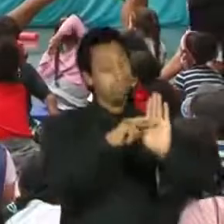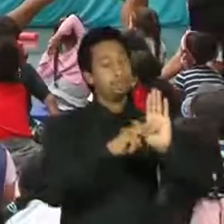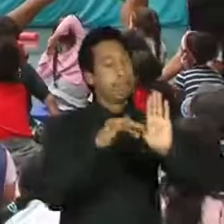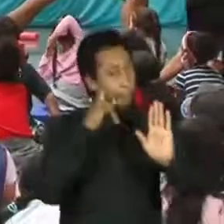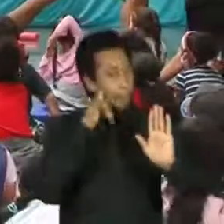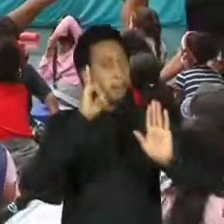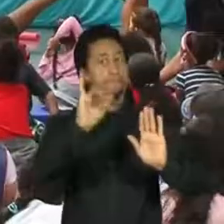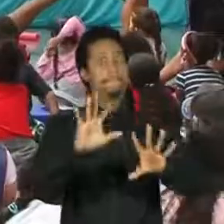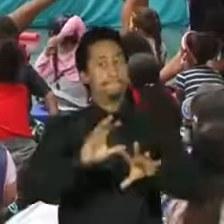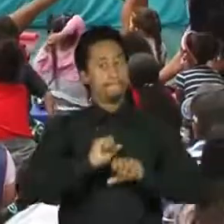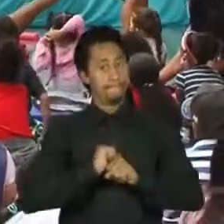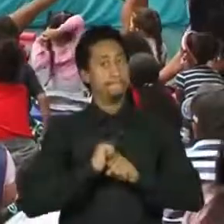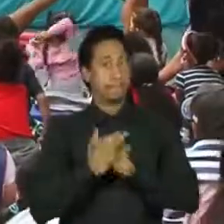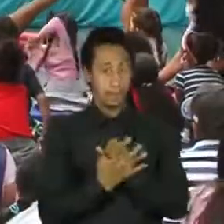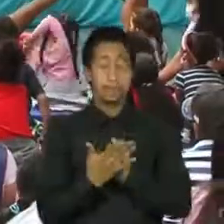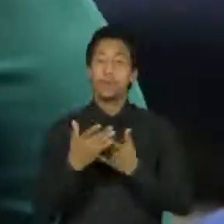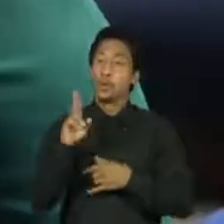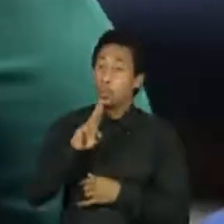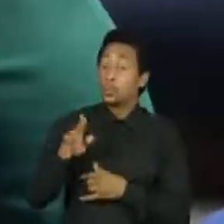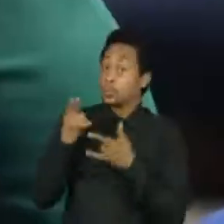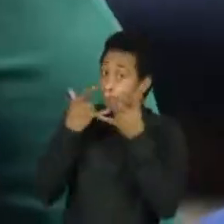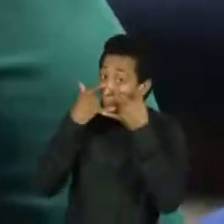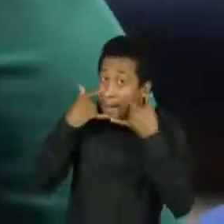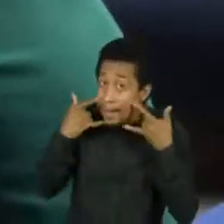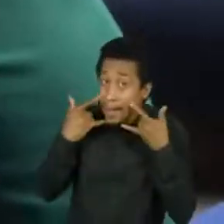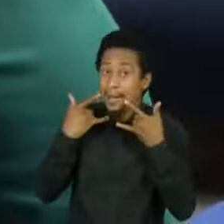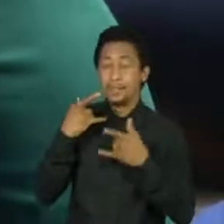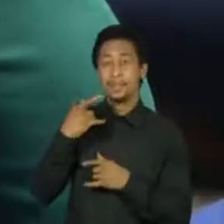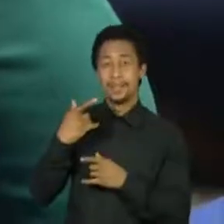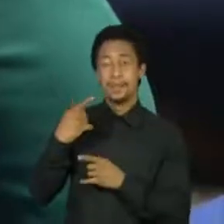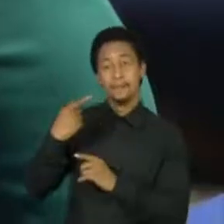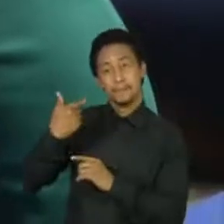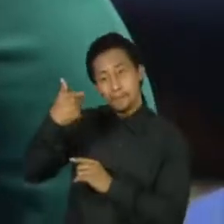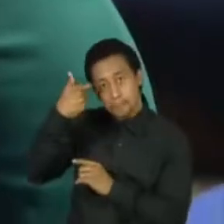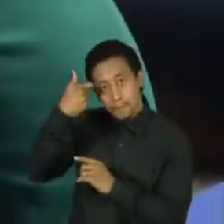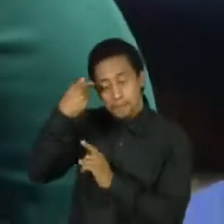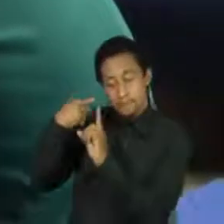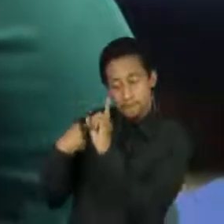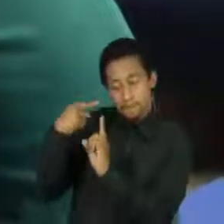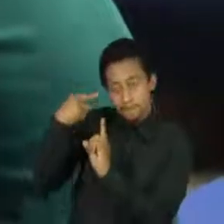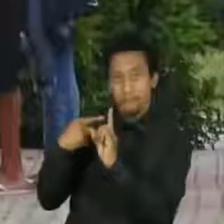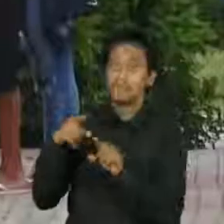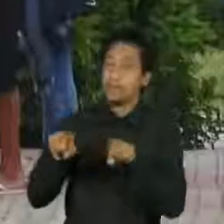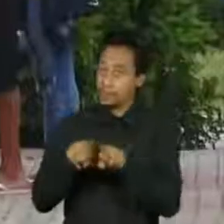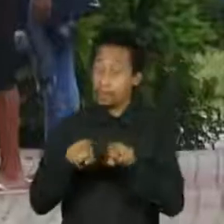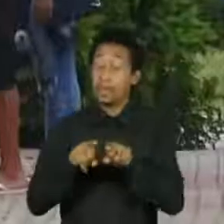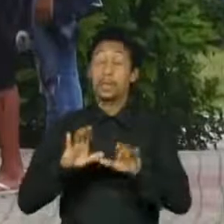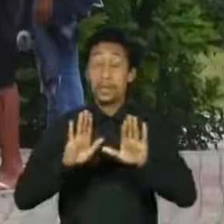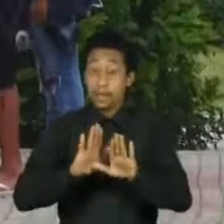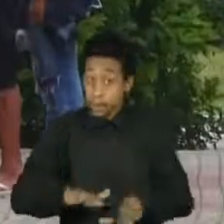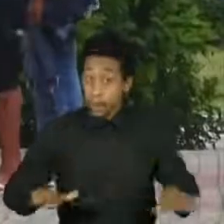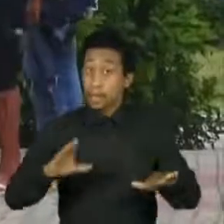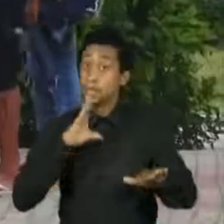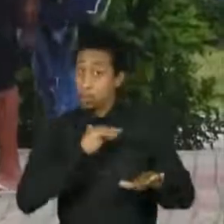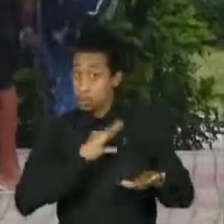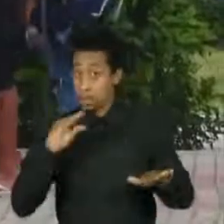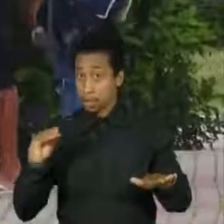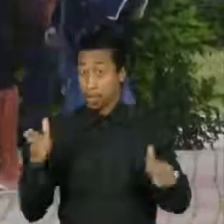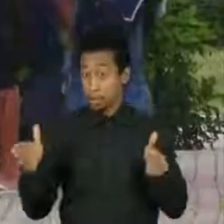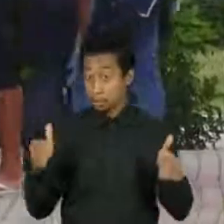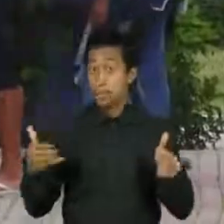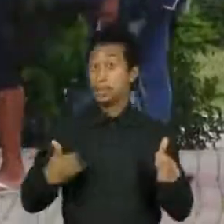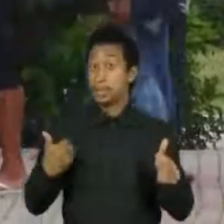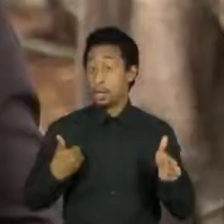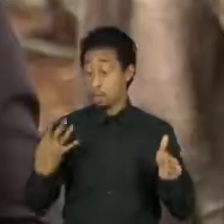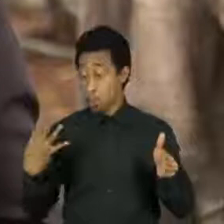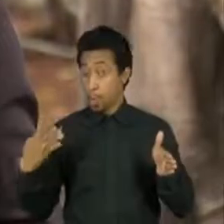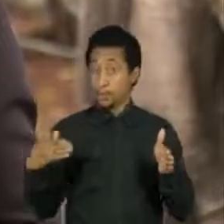a covid-19, como o uso de máscaras e medição de temperatura. Crianças e adolescentes de 4 a 14 anos